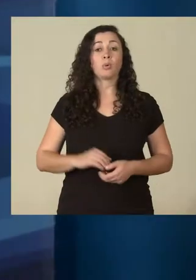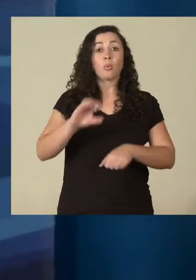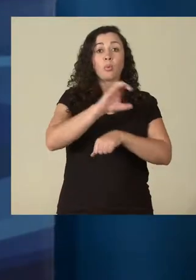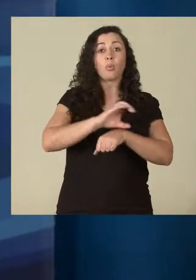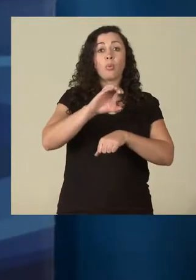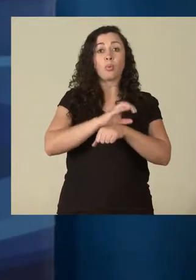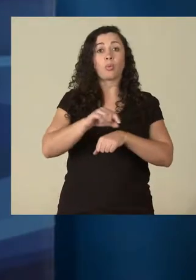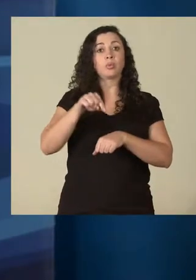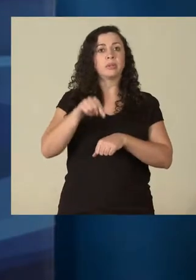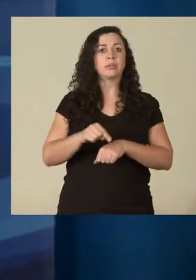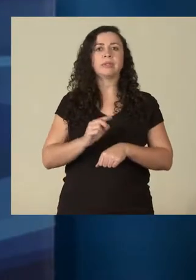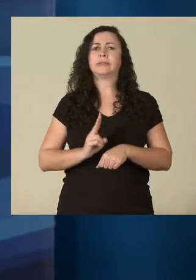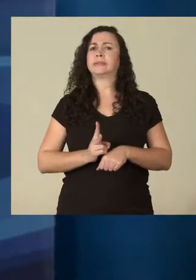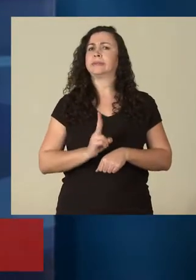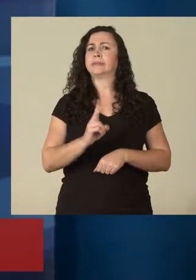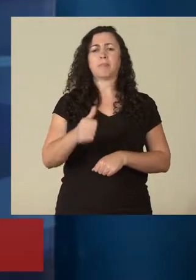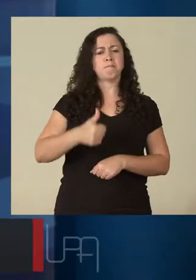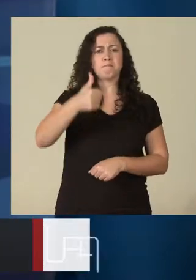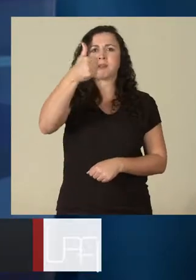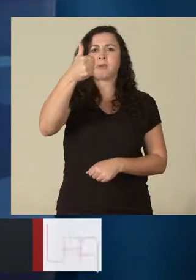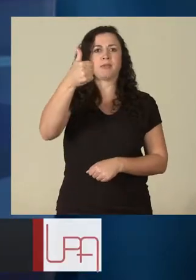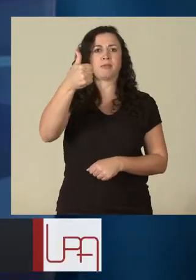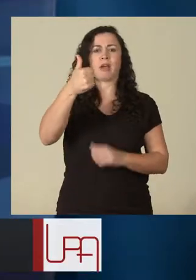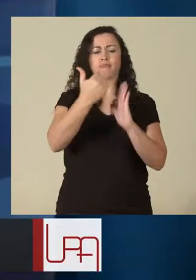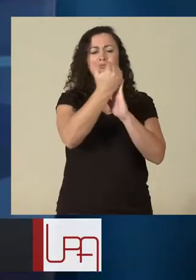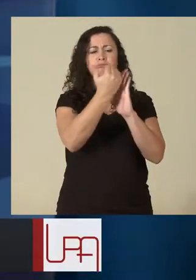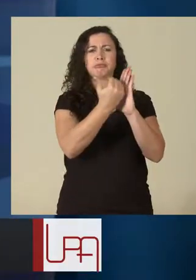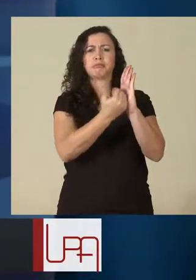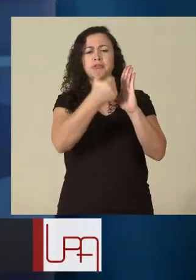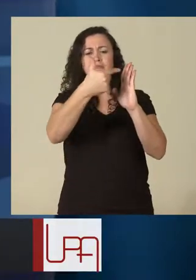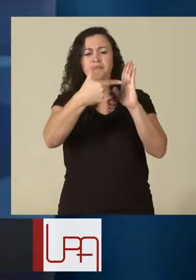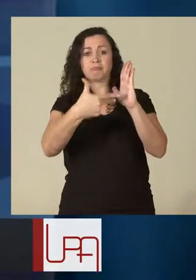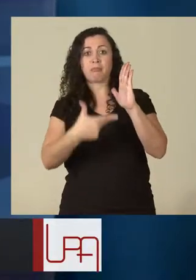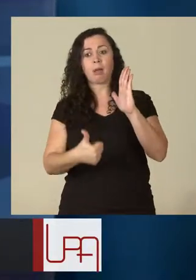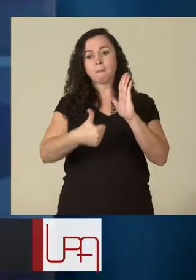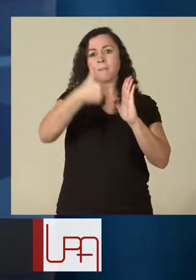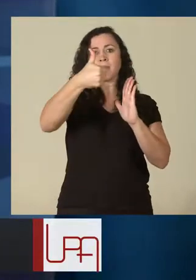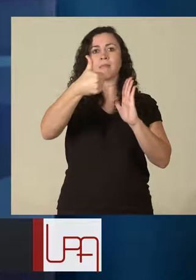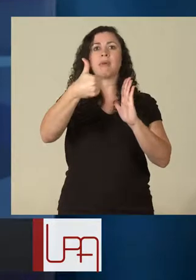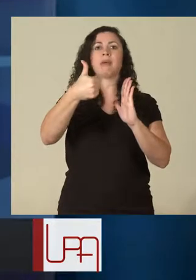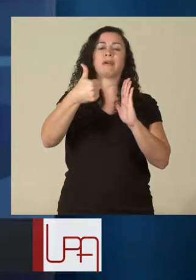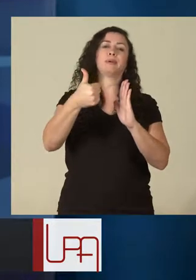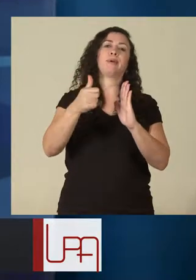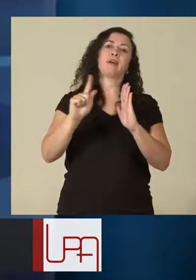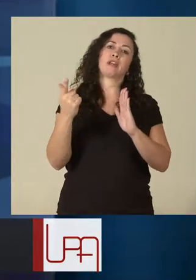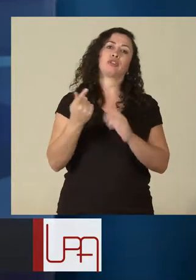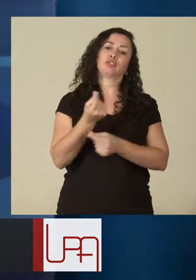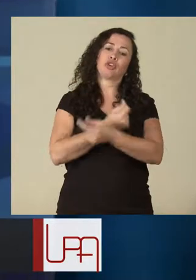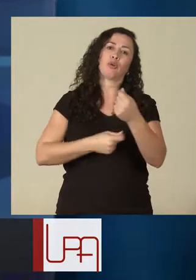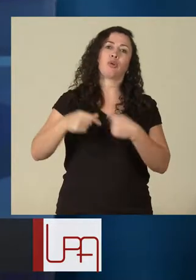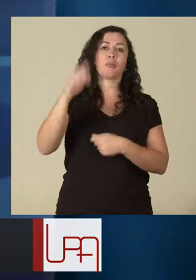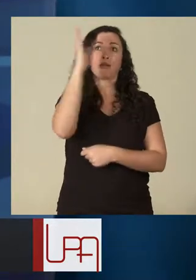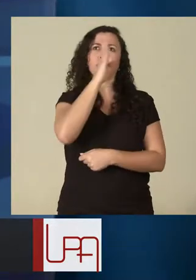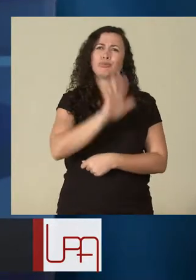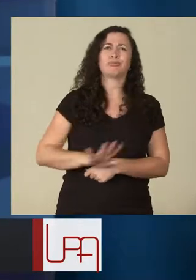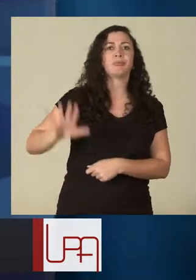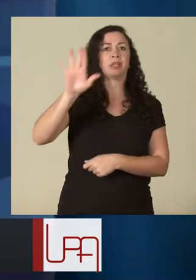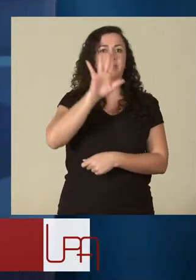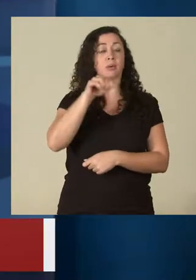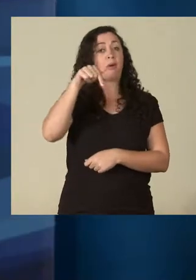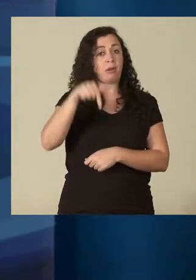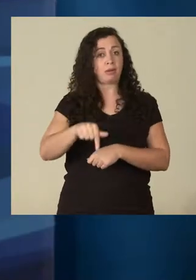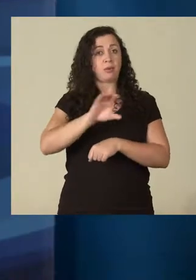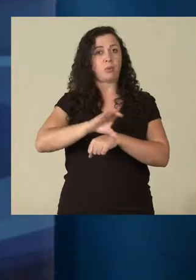Nosso curso ele é colocado sempre entre os primeiros, se não o primeiro curso de graduação em economia no Brasil. O nosso curso é muito